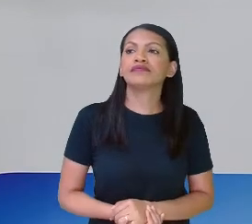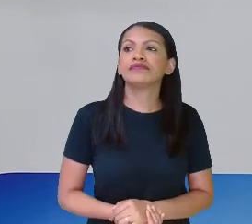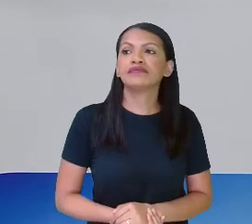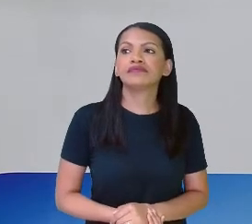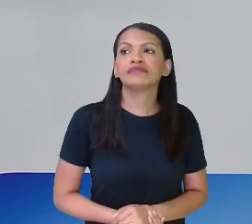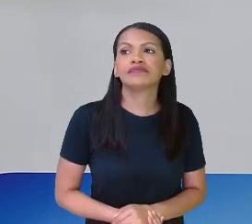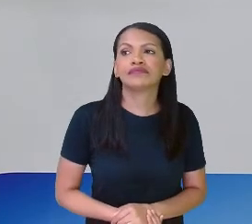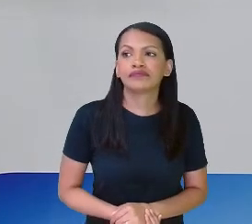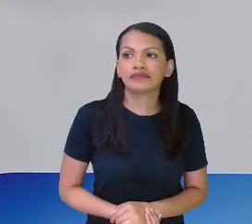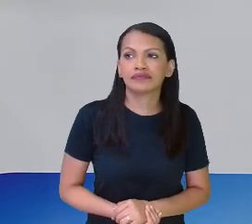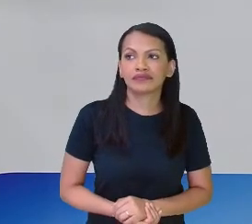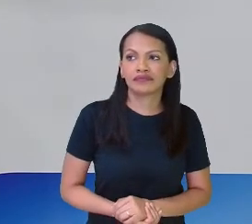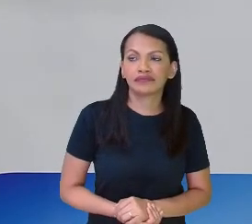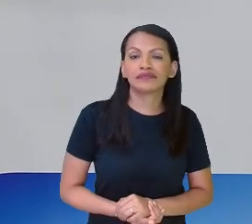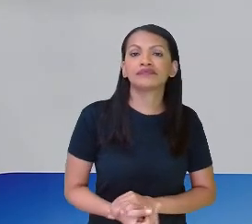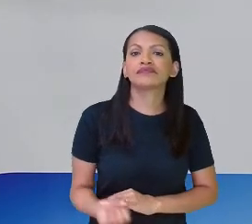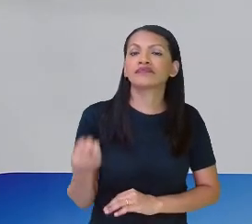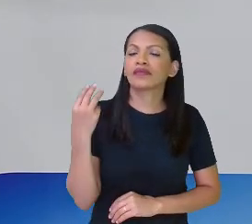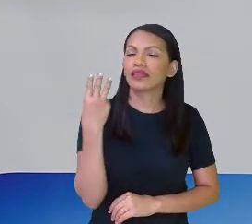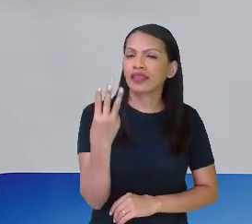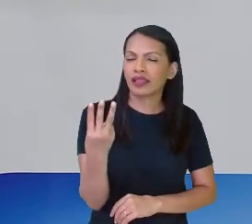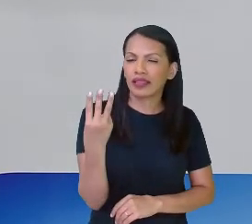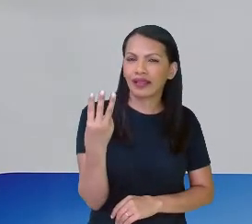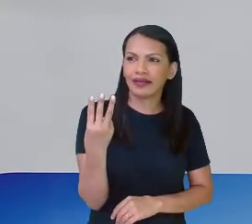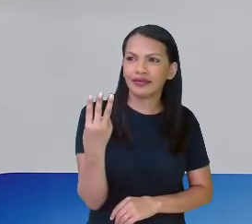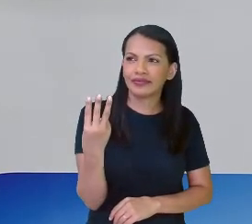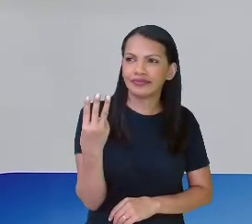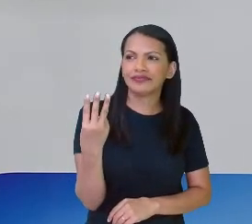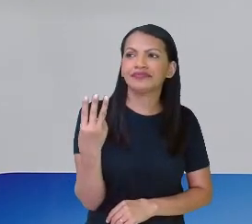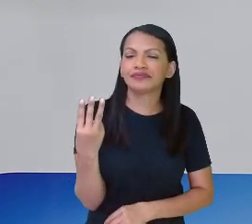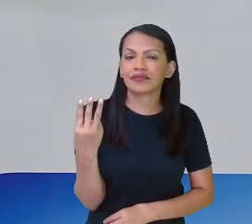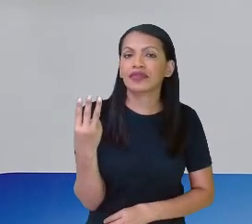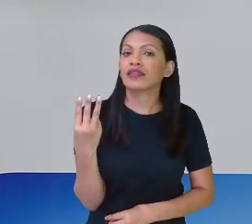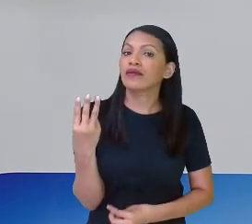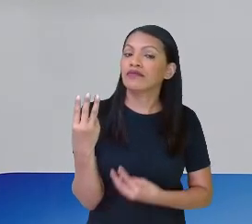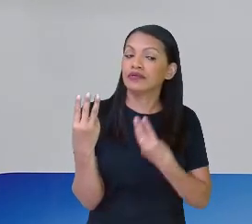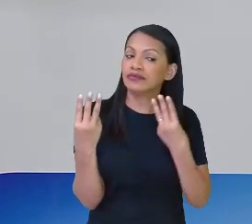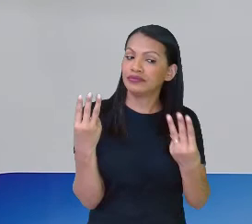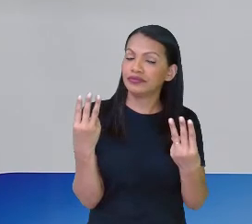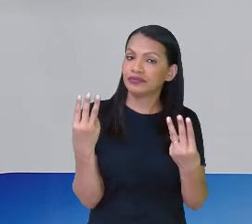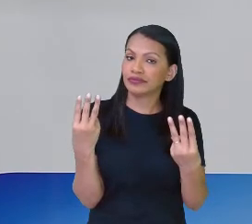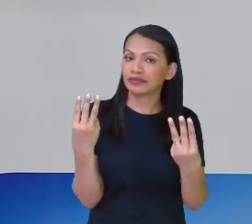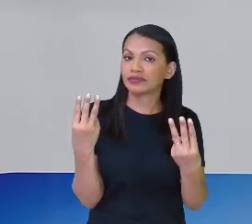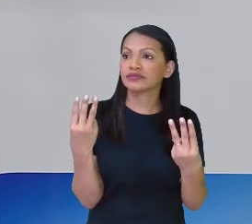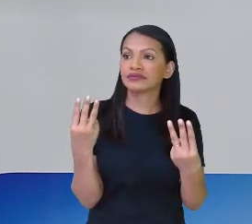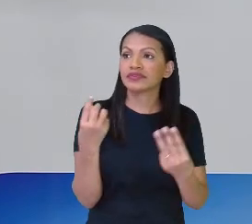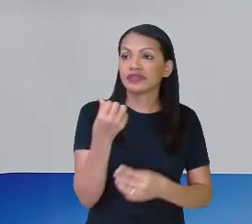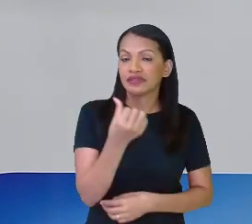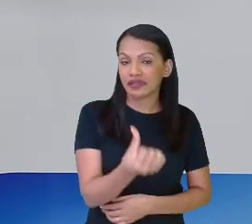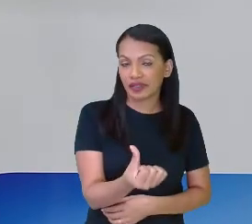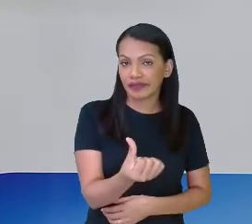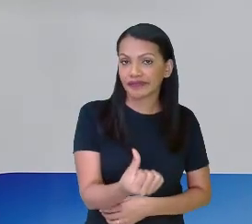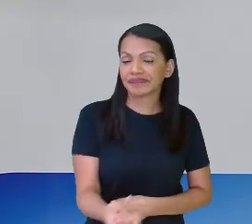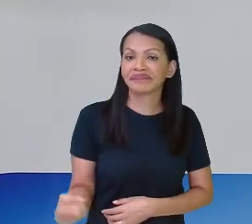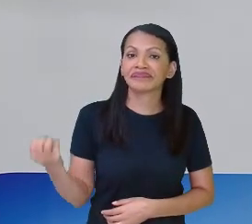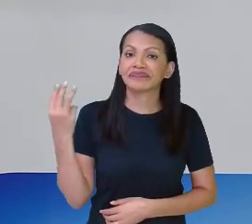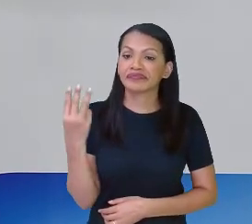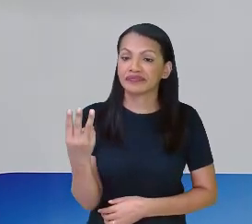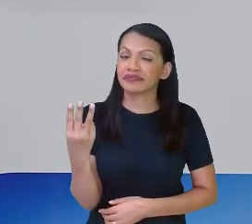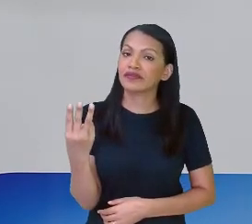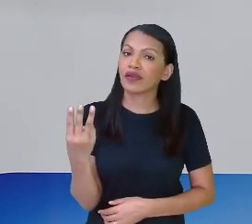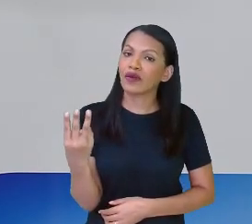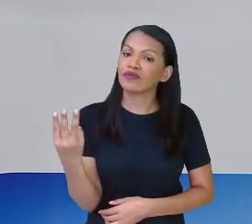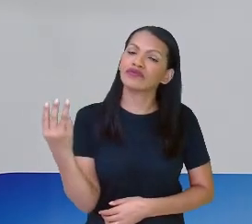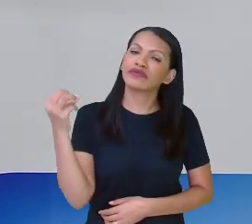eu tenho aqui, ó, Contei de três em três. Três mais três. Seis mais três.